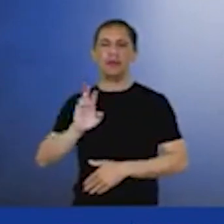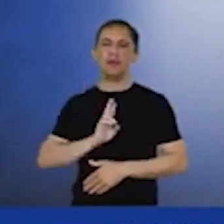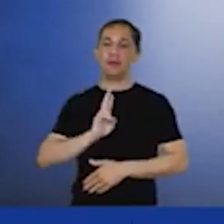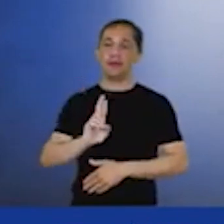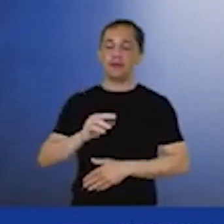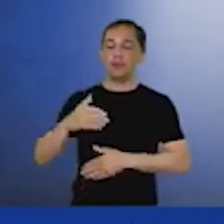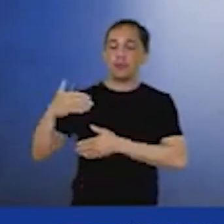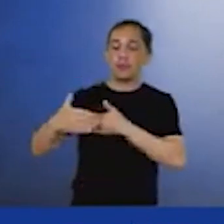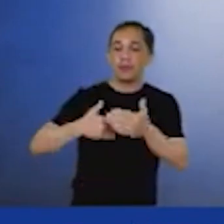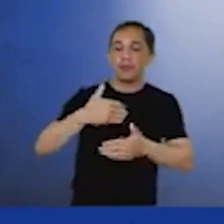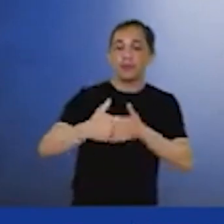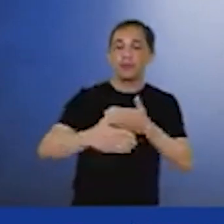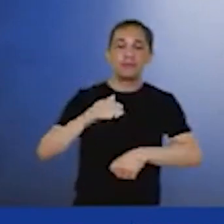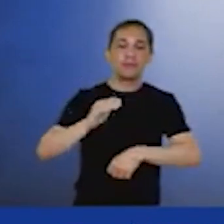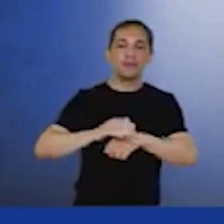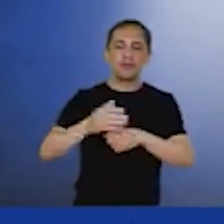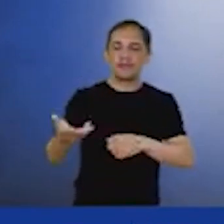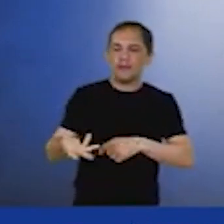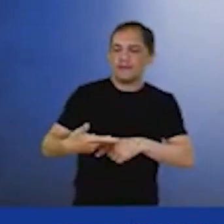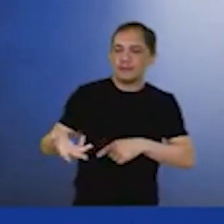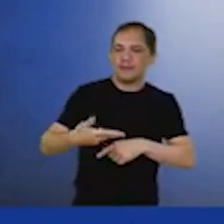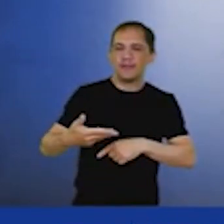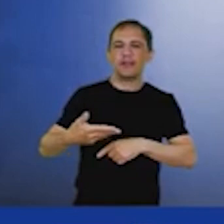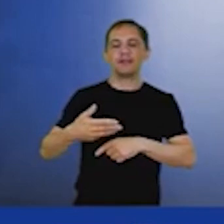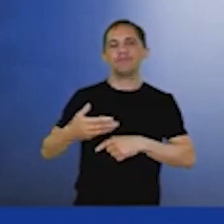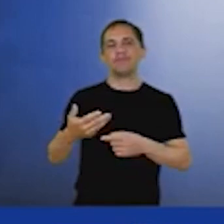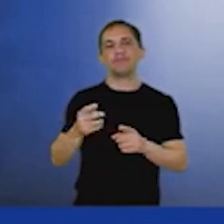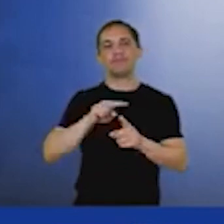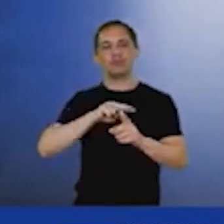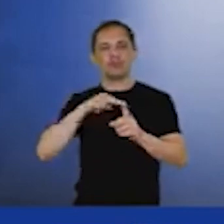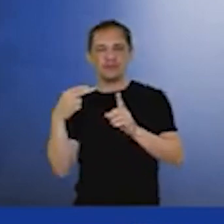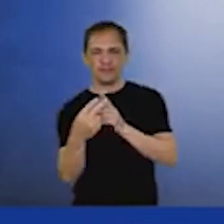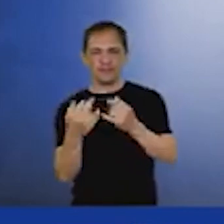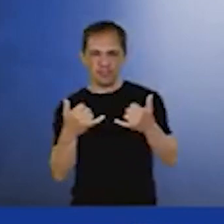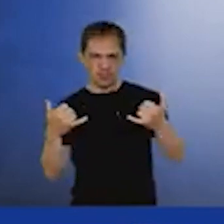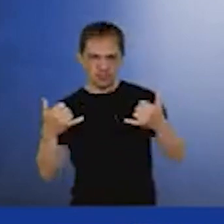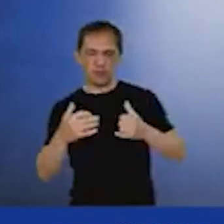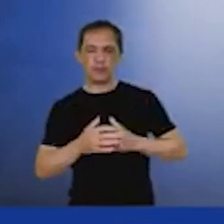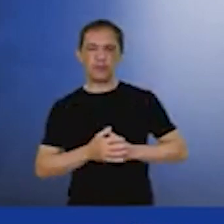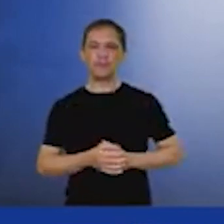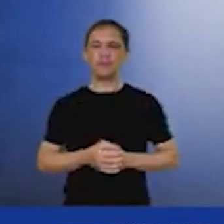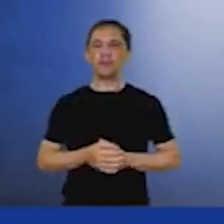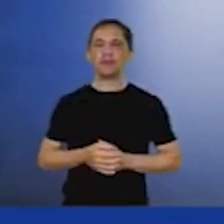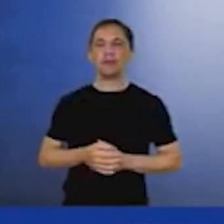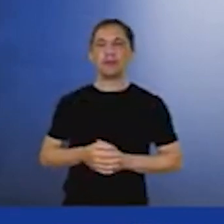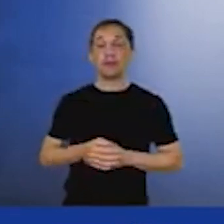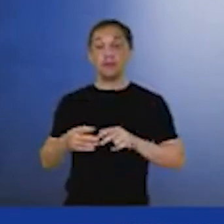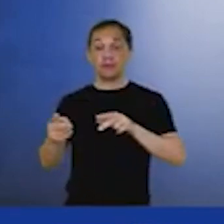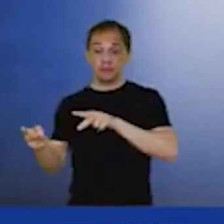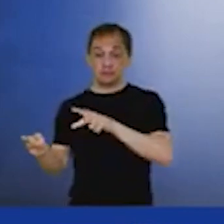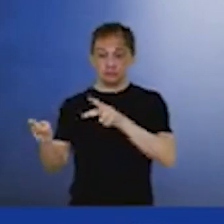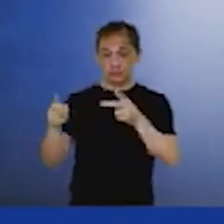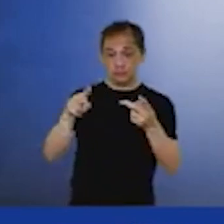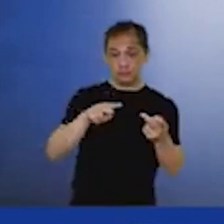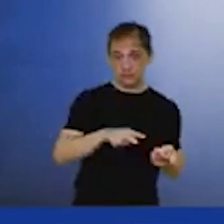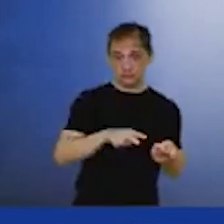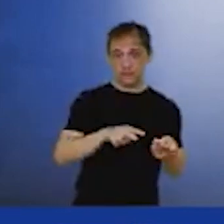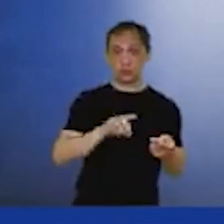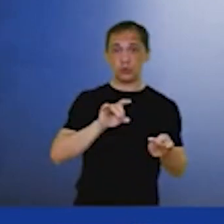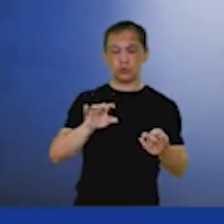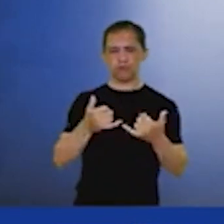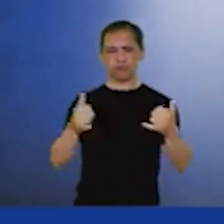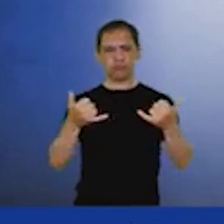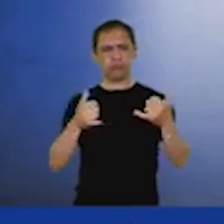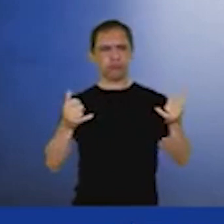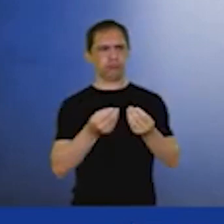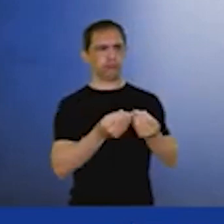processos mais eficientes do ponto de vista energético, né? Quando você fala em transição energética, não é só a eletrificação da frota, né?